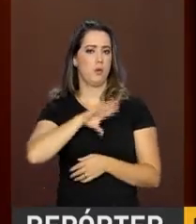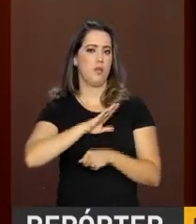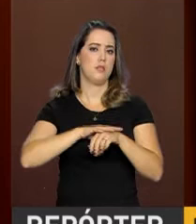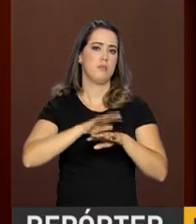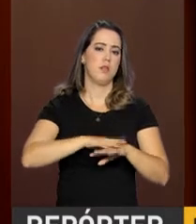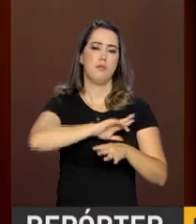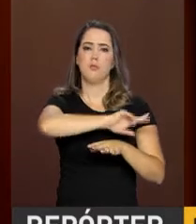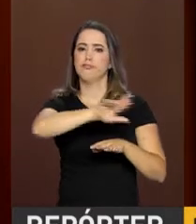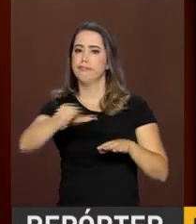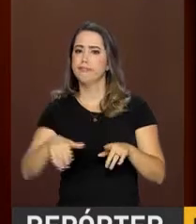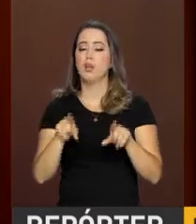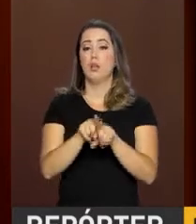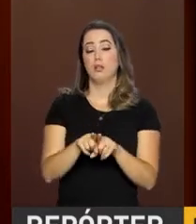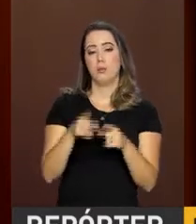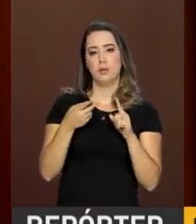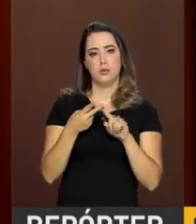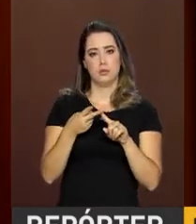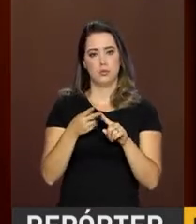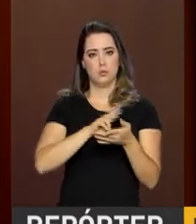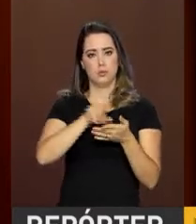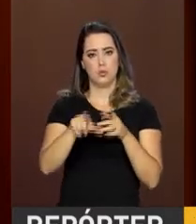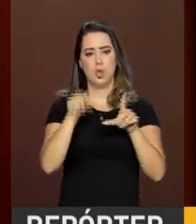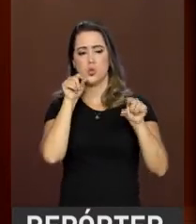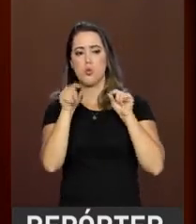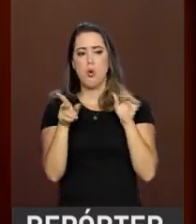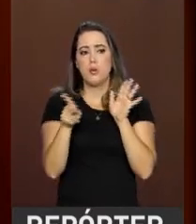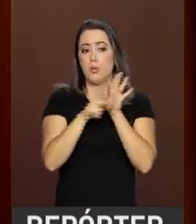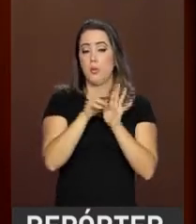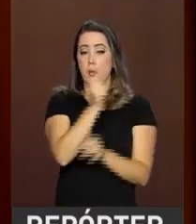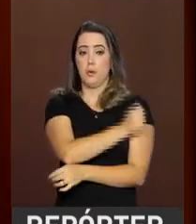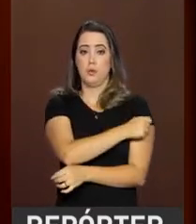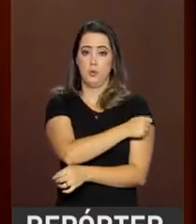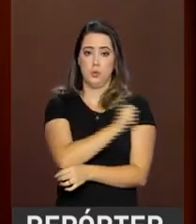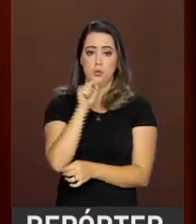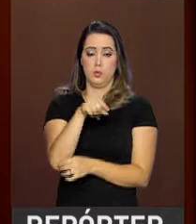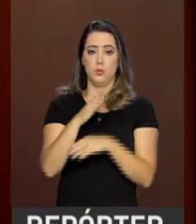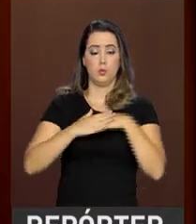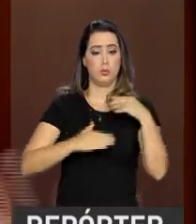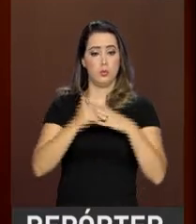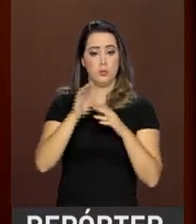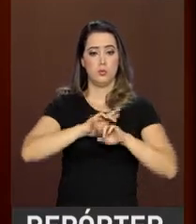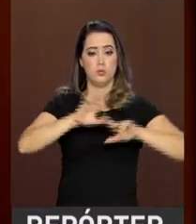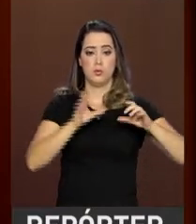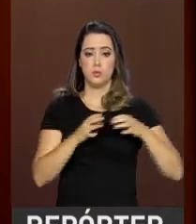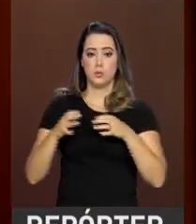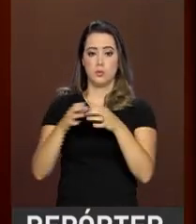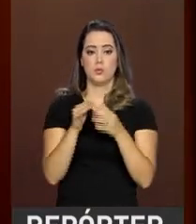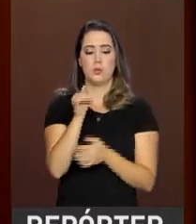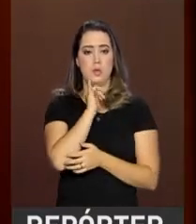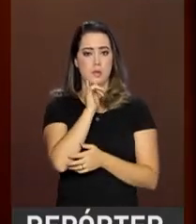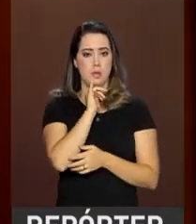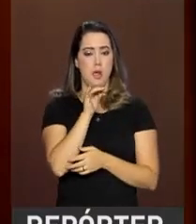matemática, física e química, a gente também tinha as disciplinas eletivas, que eram disciplinas formadas por professores de áreas diferentes, como por exemplo,